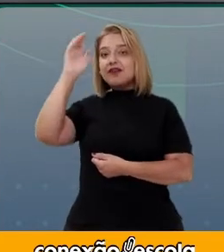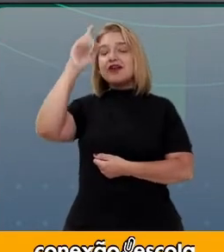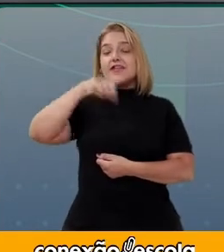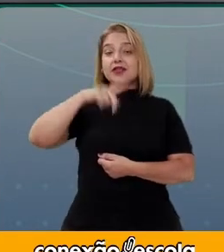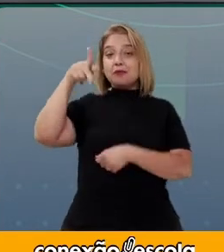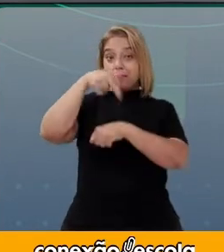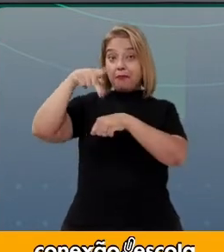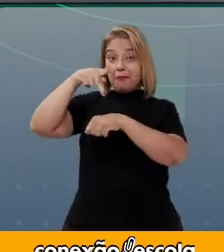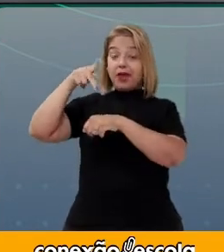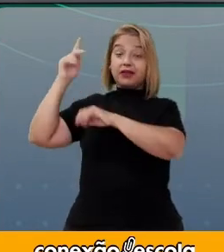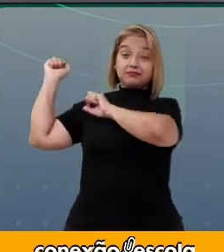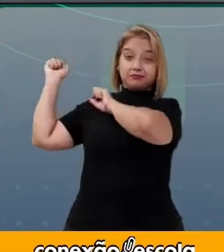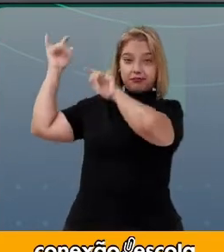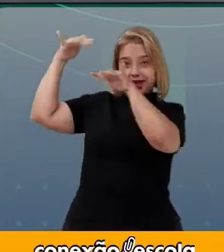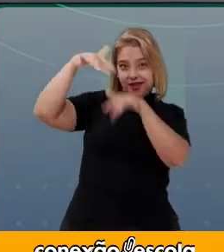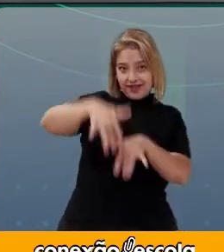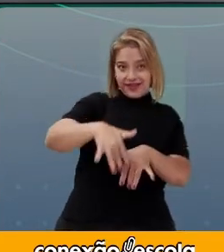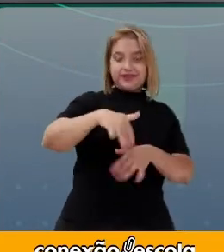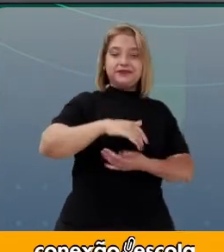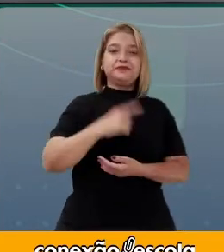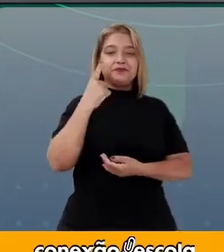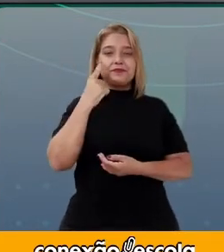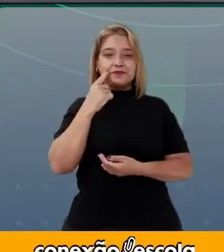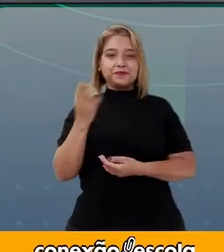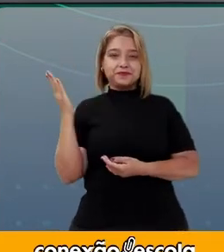país Veja esse primeiro programa